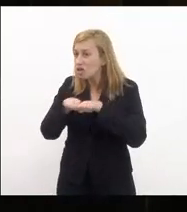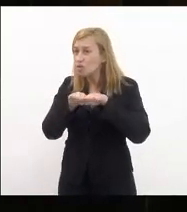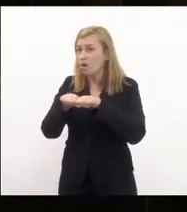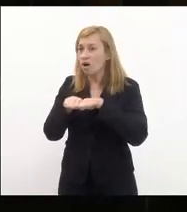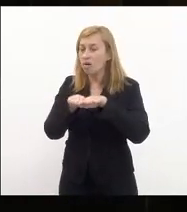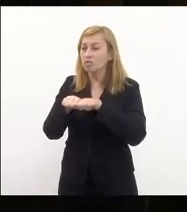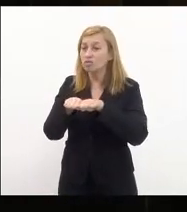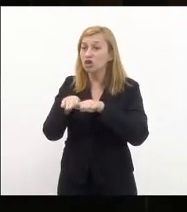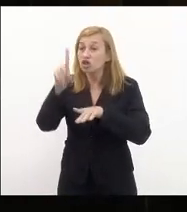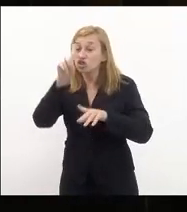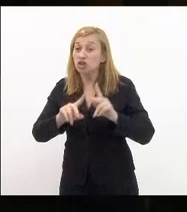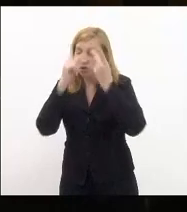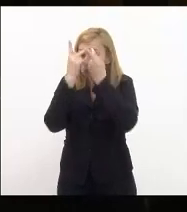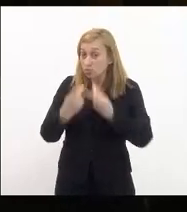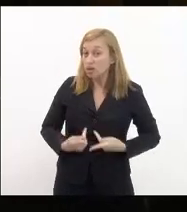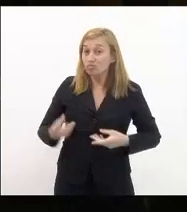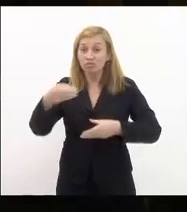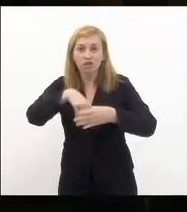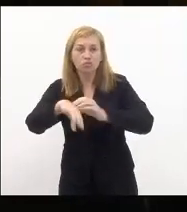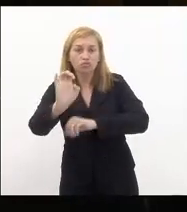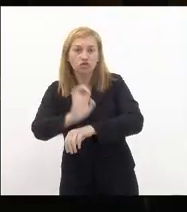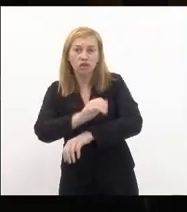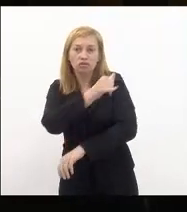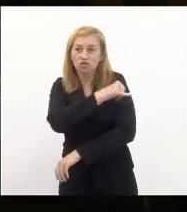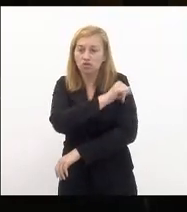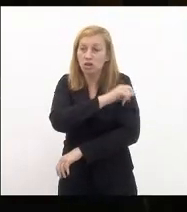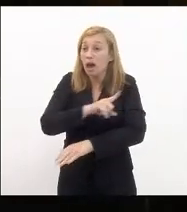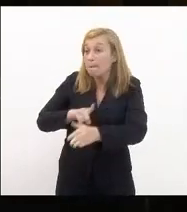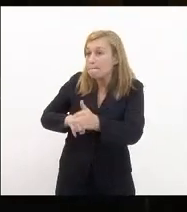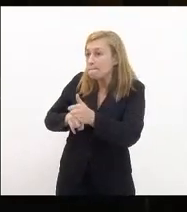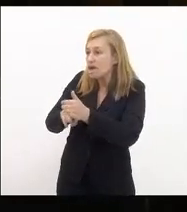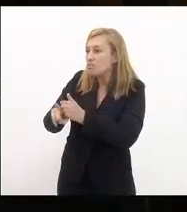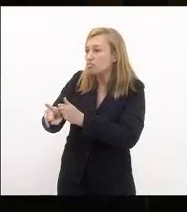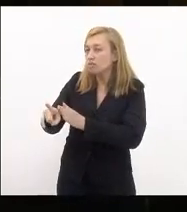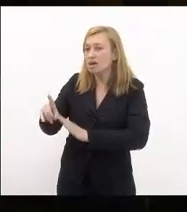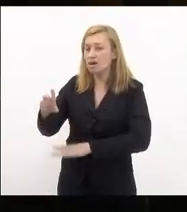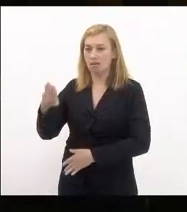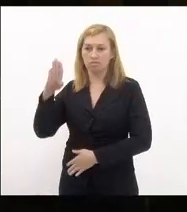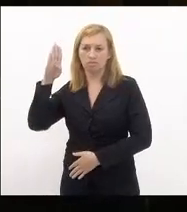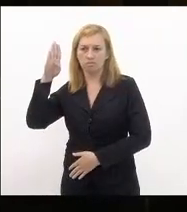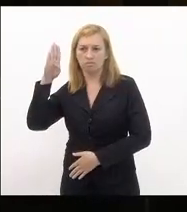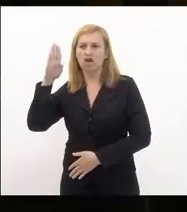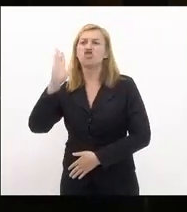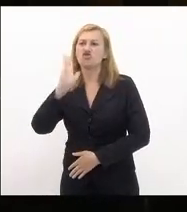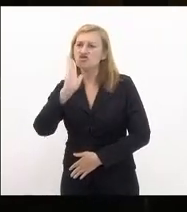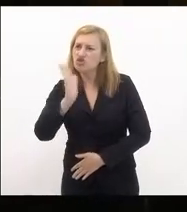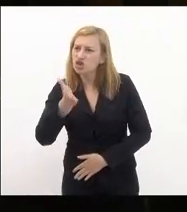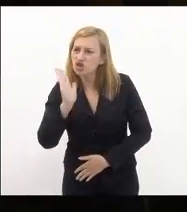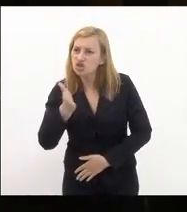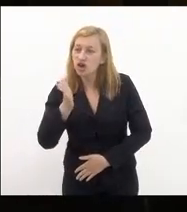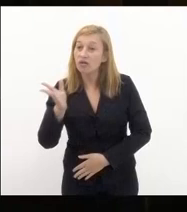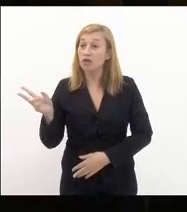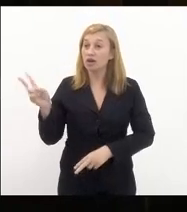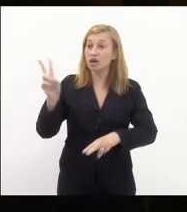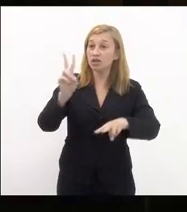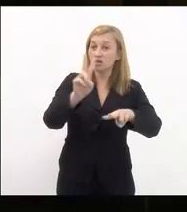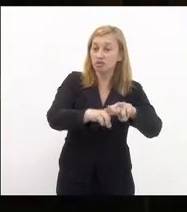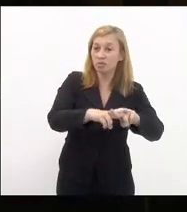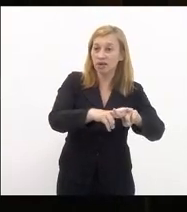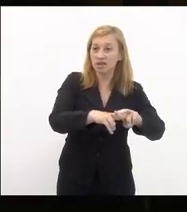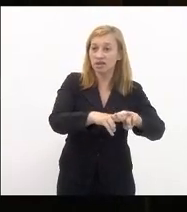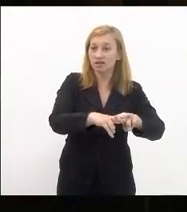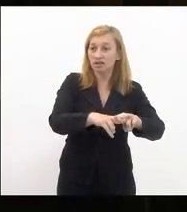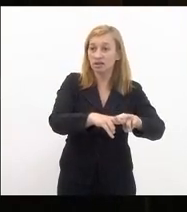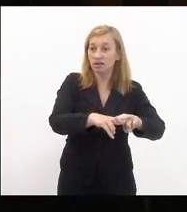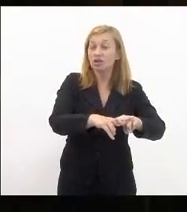para os direitos humanos no Rio de Janeiro perguntei à candidata que já foi encarcerada que